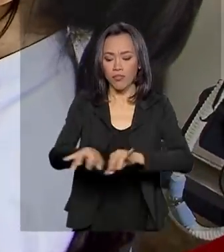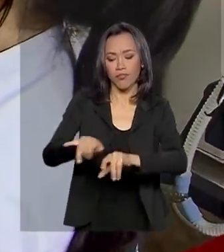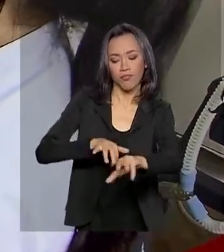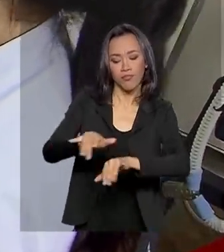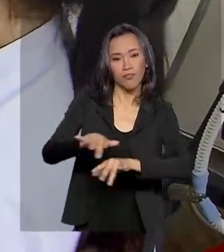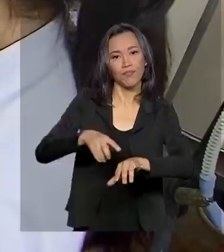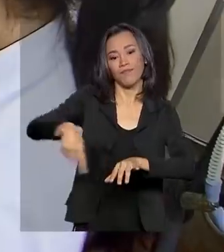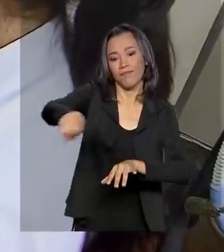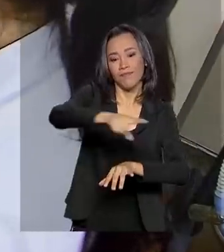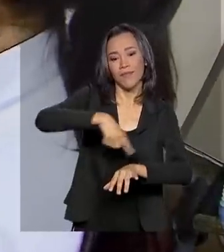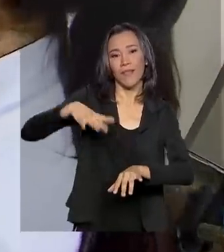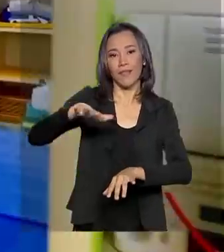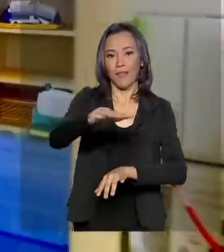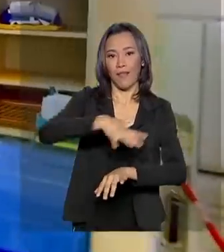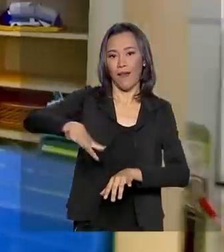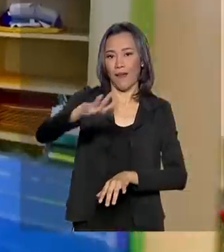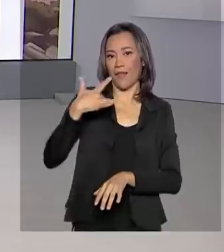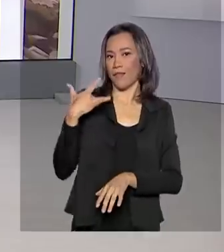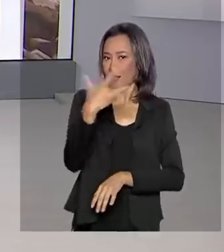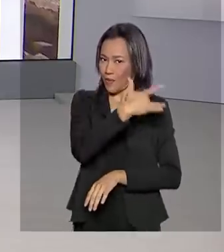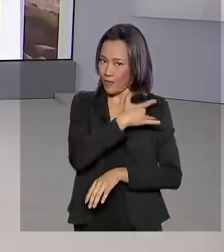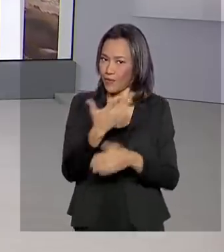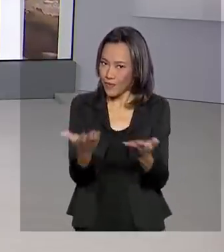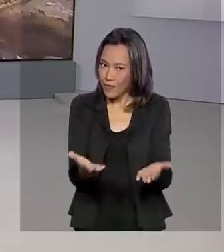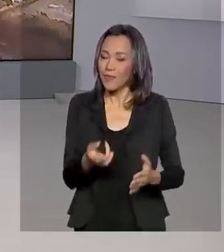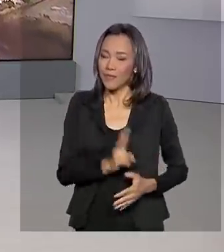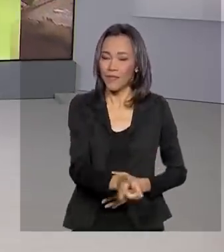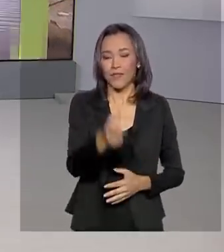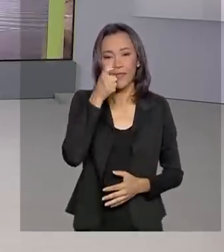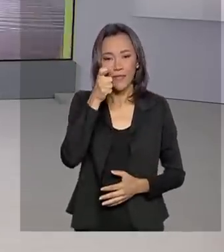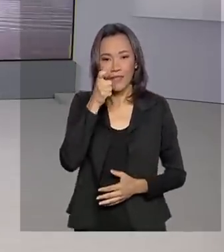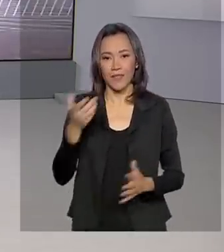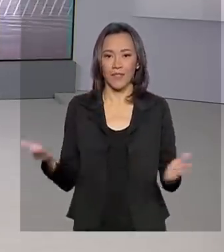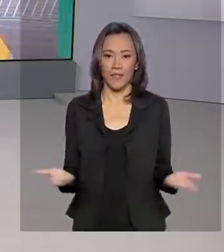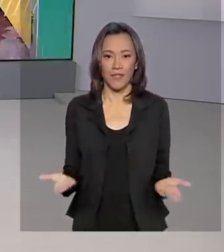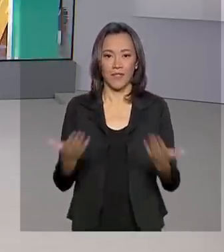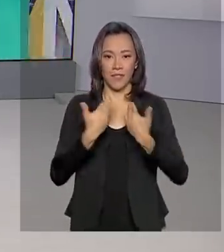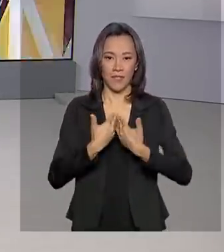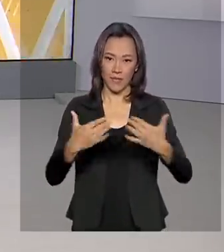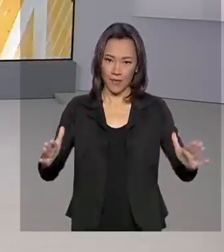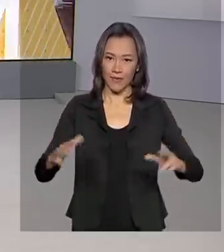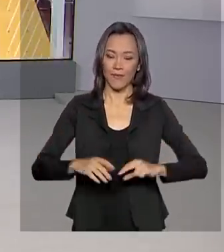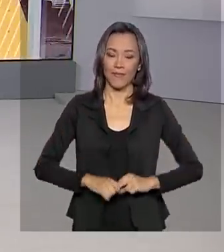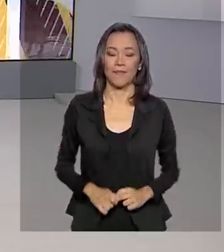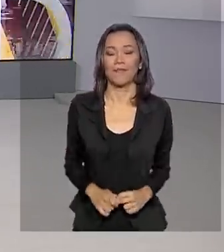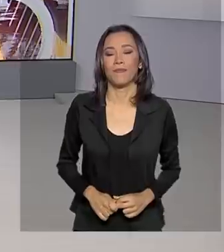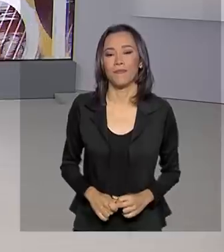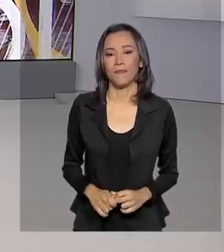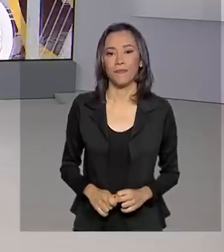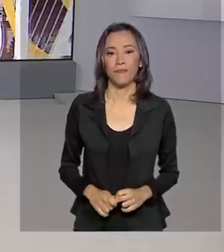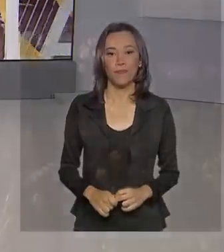dos serviços de saúde no SUS. Fique com a gente, o Brasil em dia começa agora.